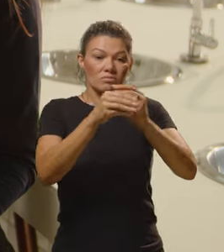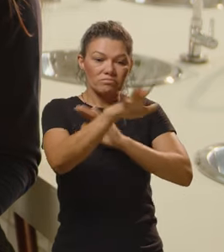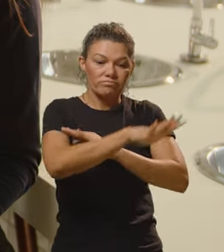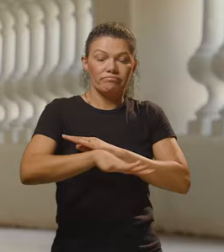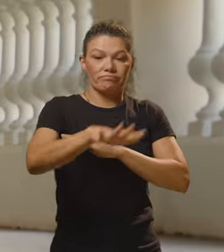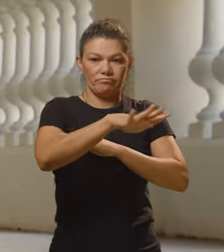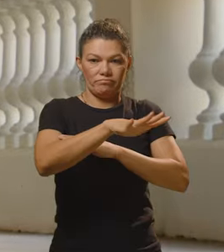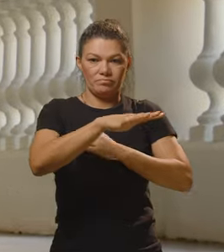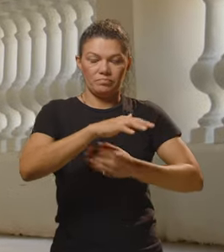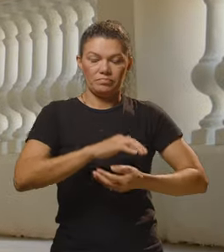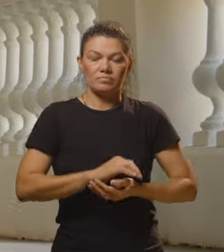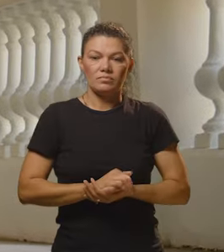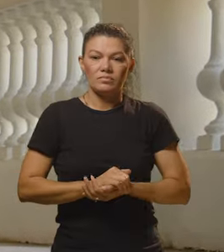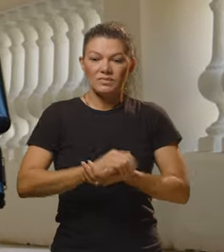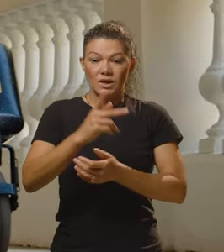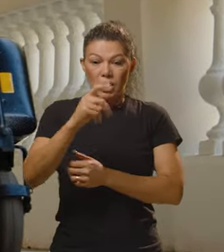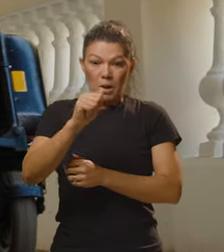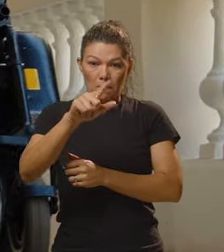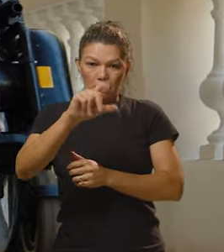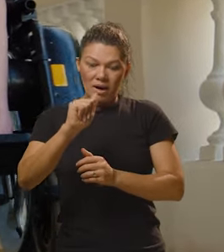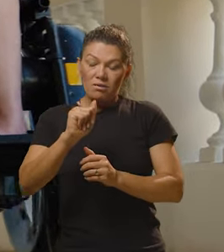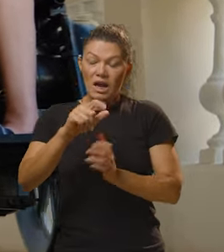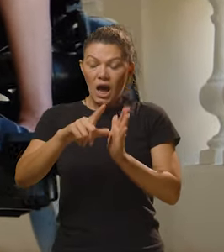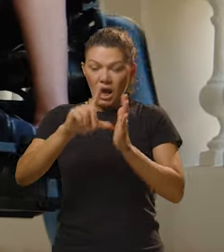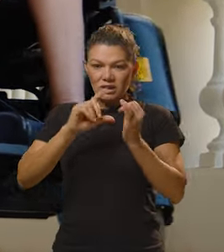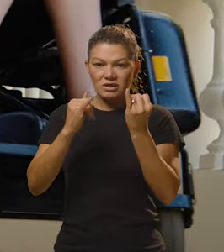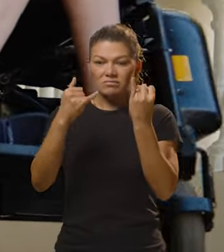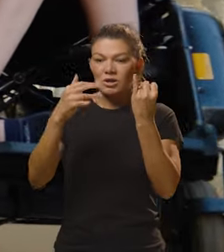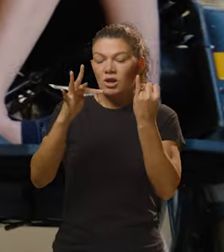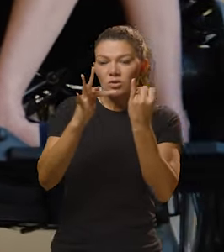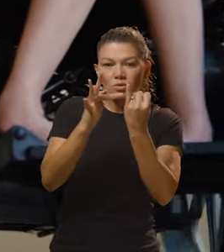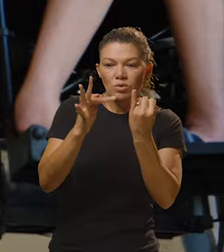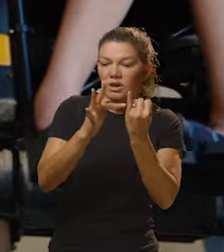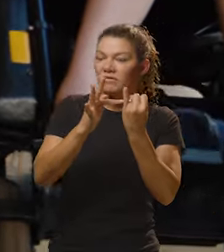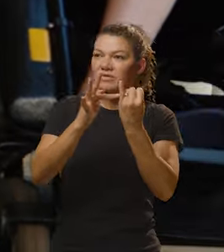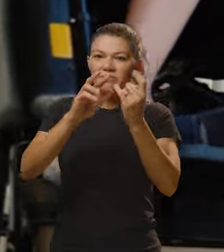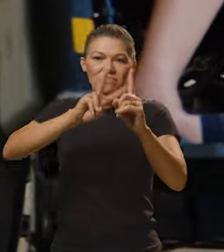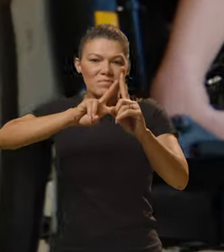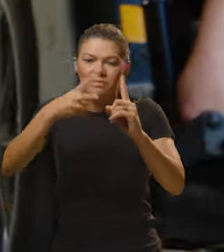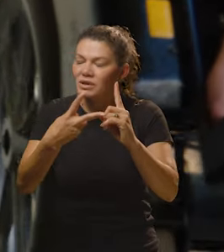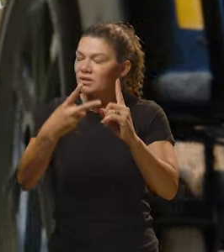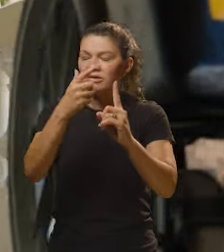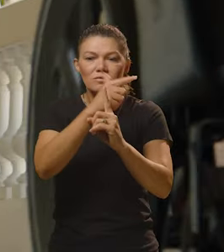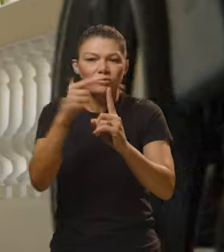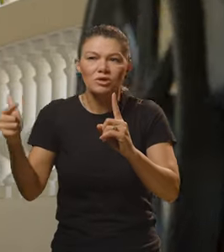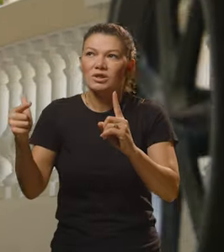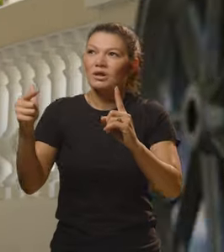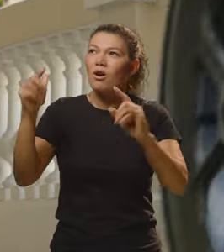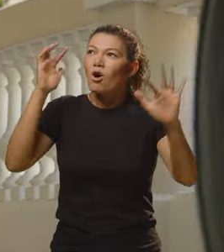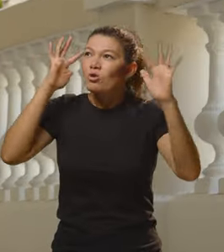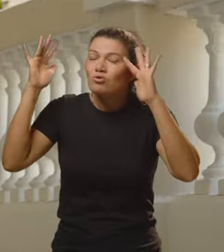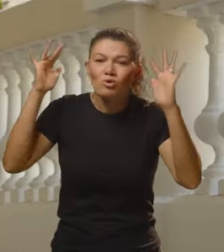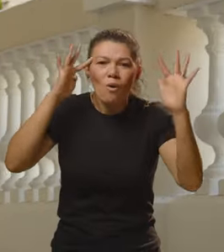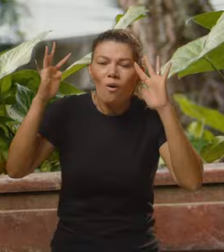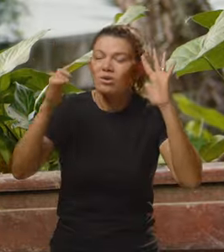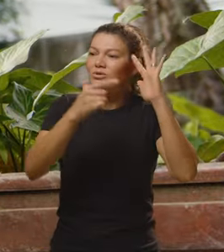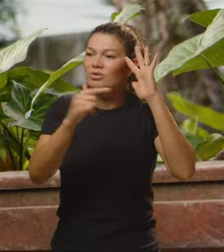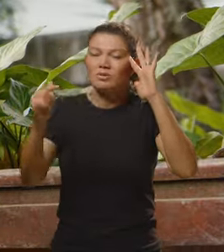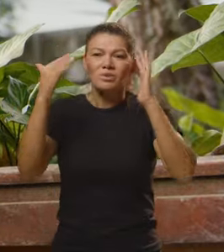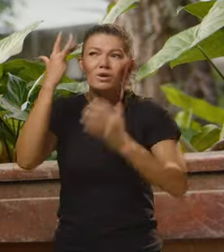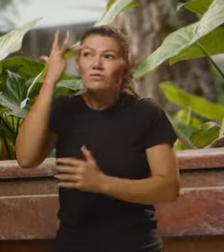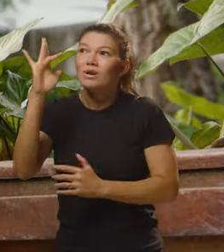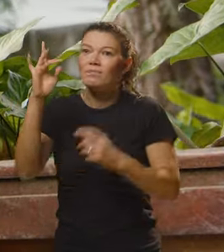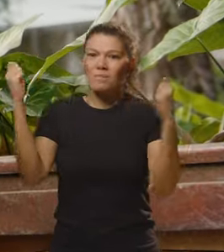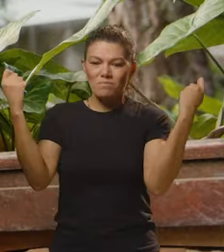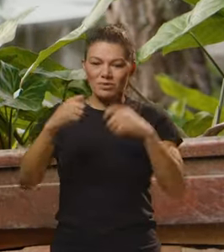localidade. A Paula, antes do IFB era aquela que não tinha muita perspectiva, que não tinha nem muitos sonhos, porque